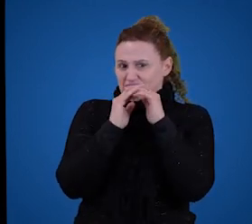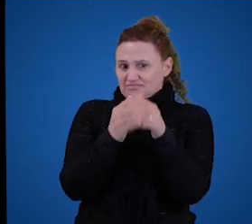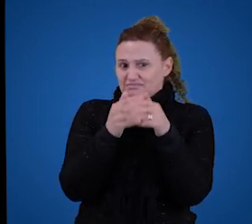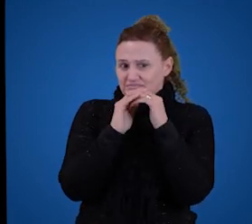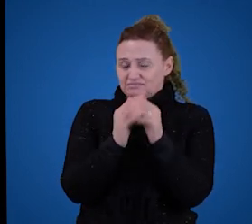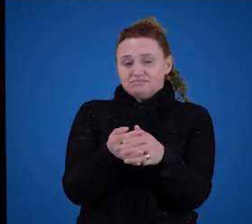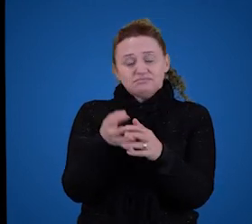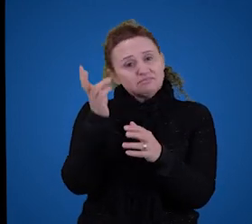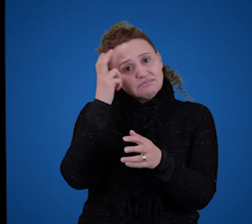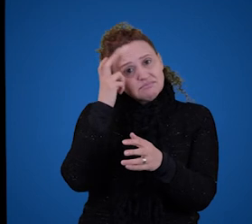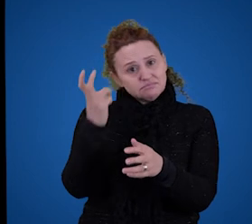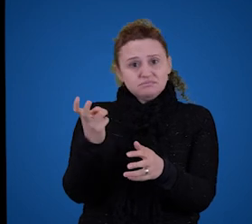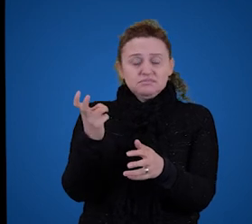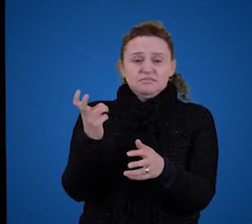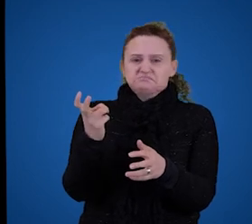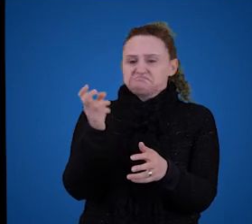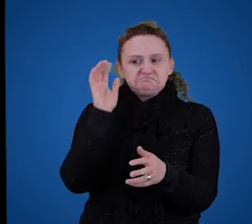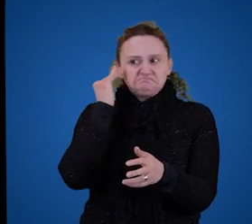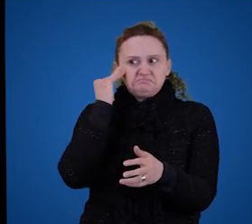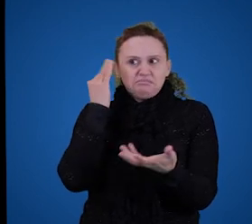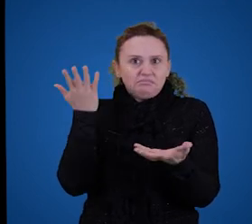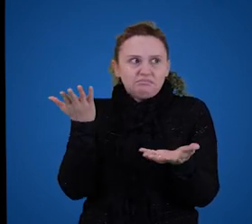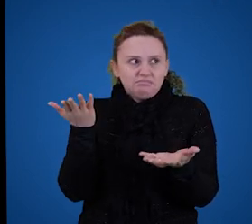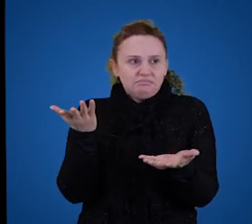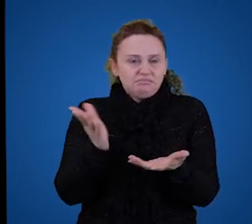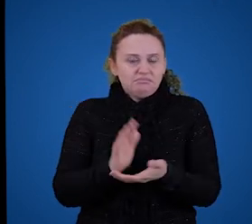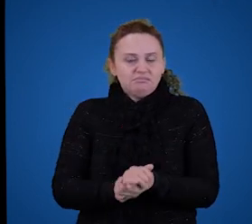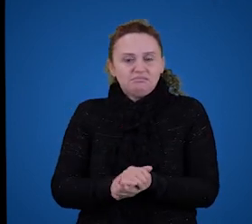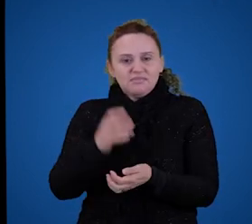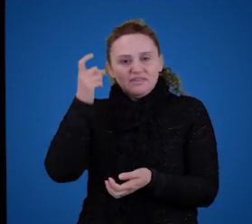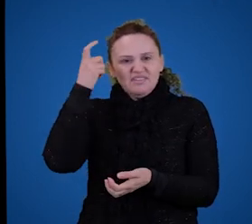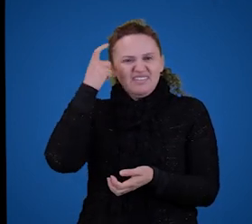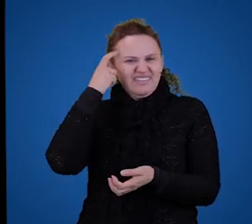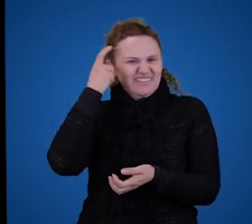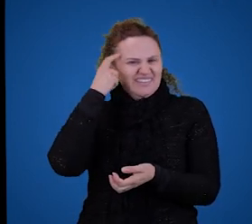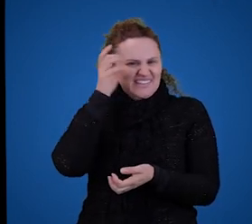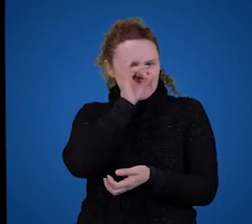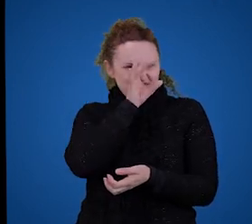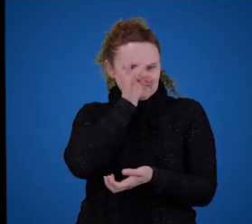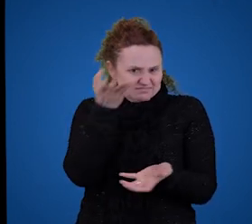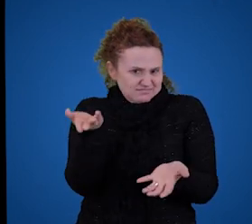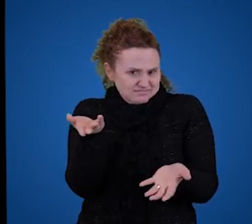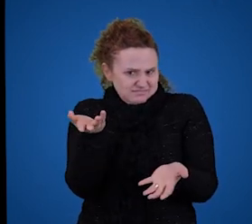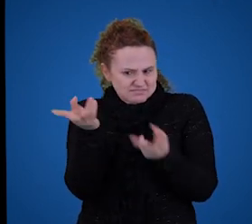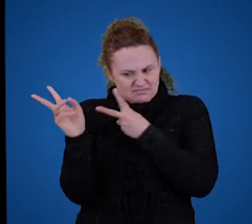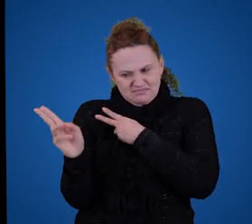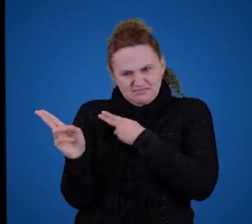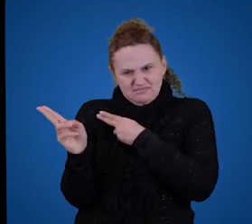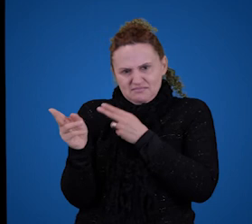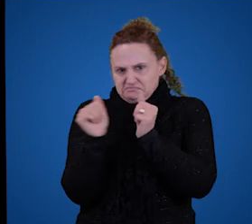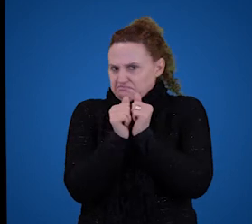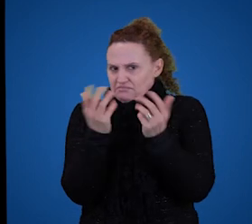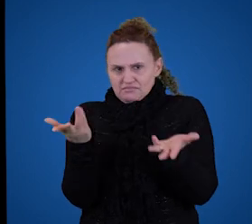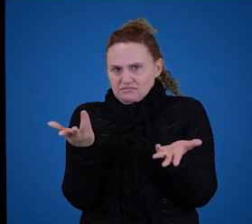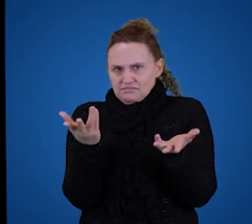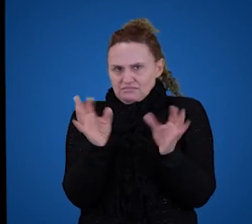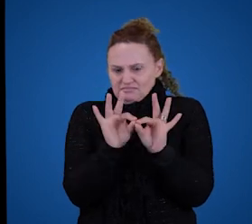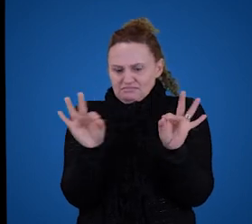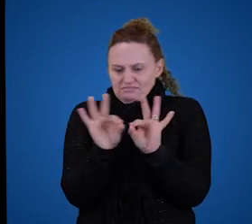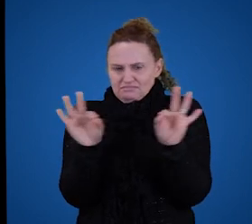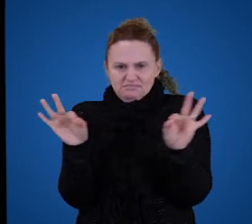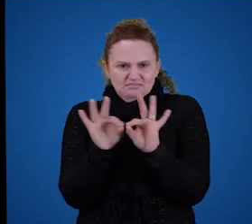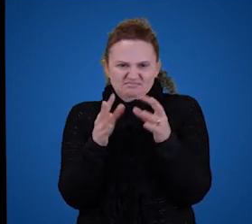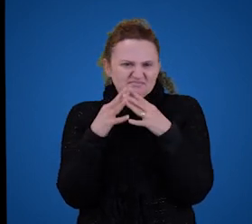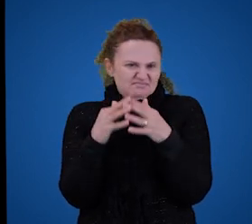consigo entender o que está sendo dito com a expressão ideias verdes dormem furiosamente juntas, né? Essa expressão parece